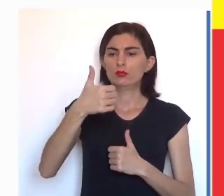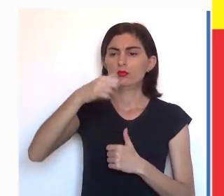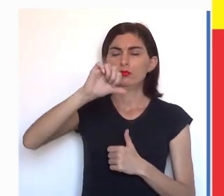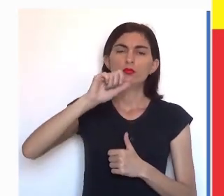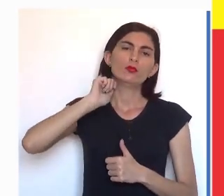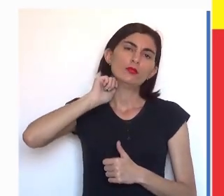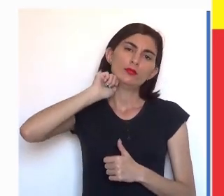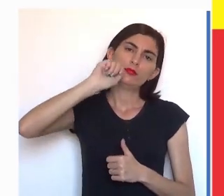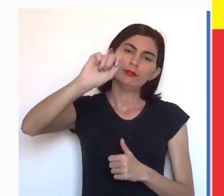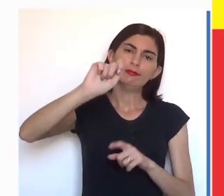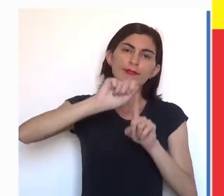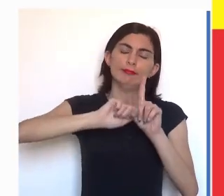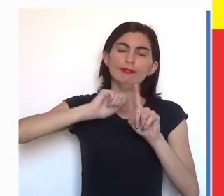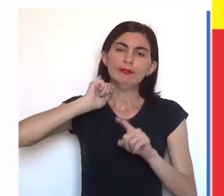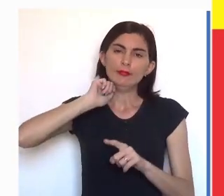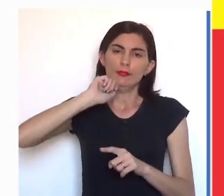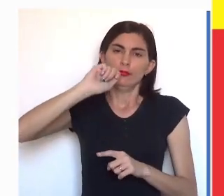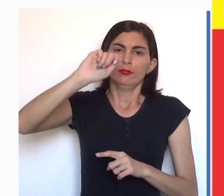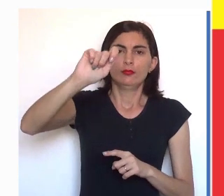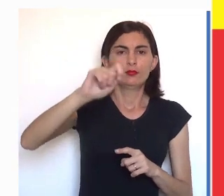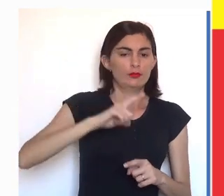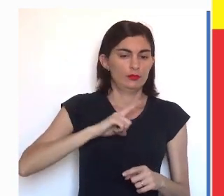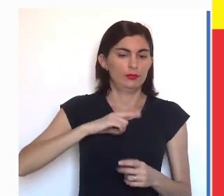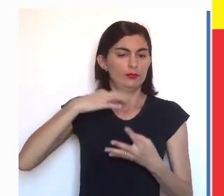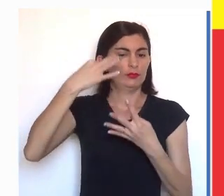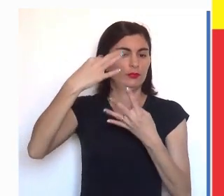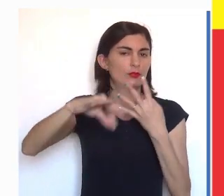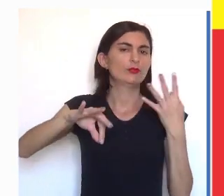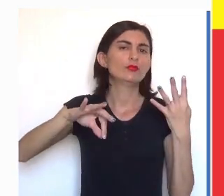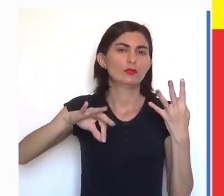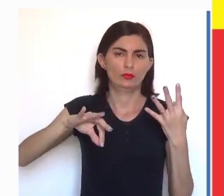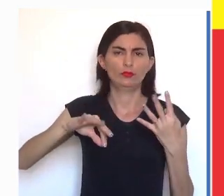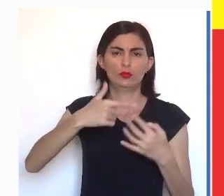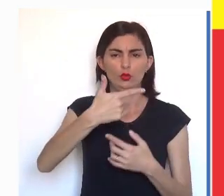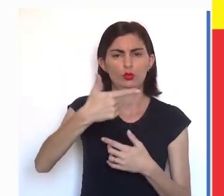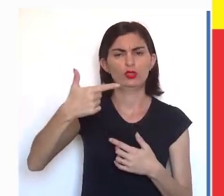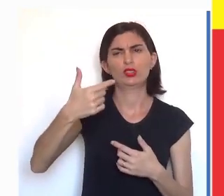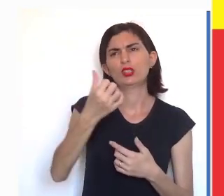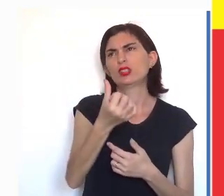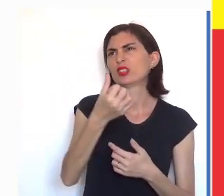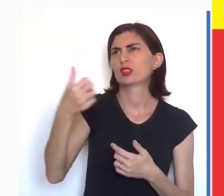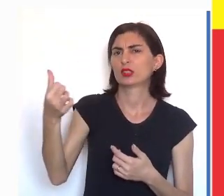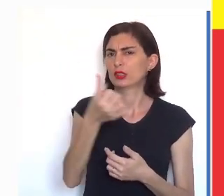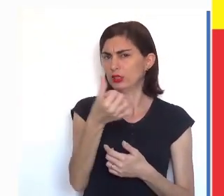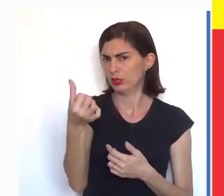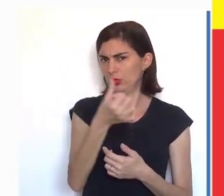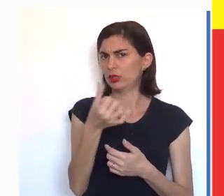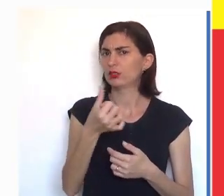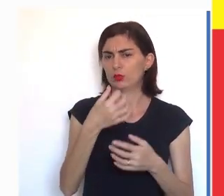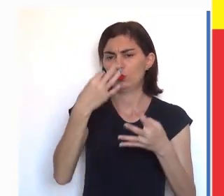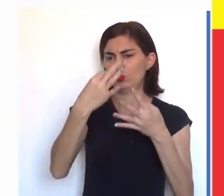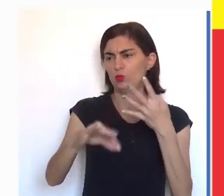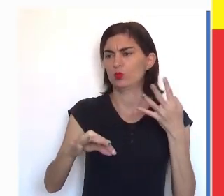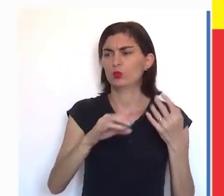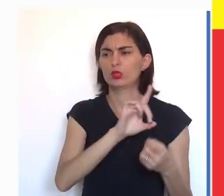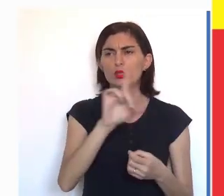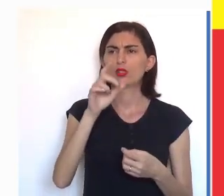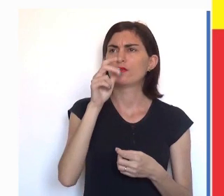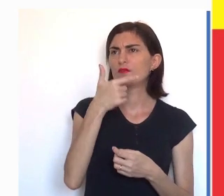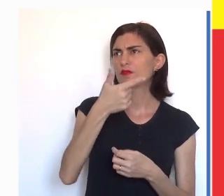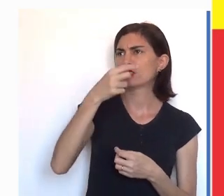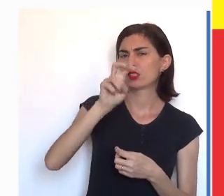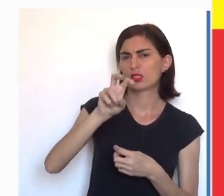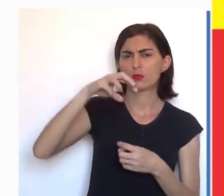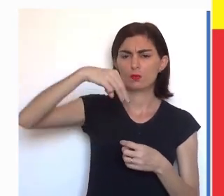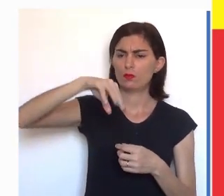é o 19 de abril, que tem casos confirmados de 266 casos. No dia